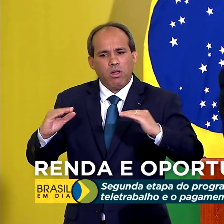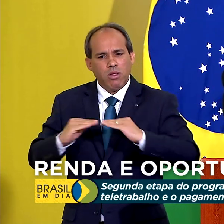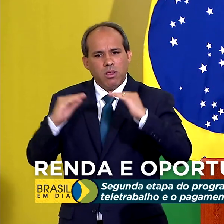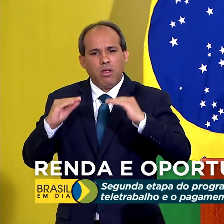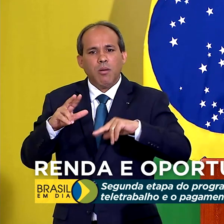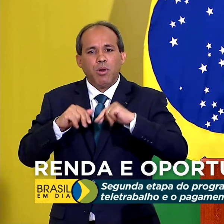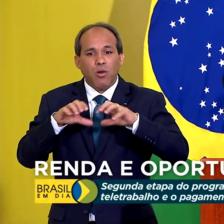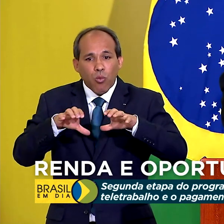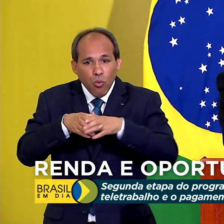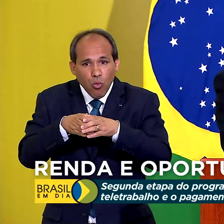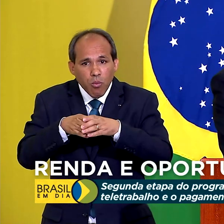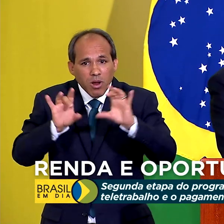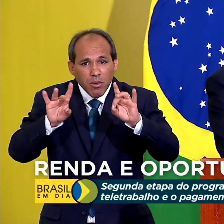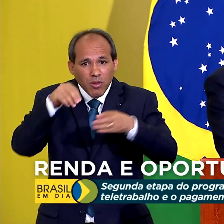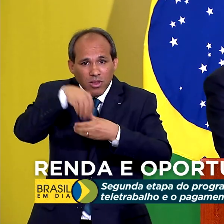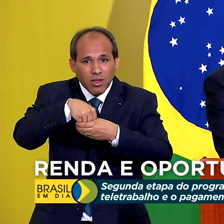economia especial trabalhou.